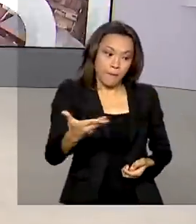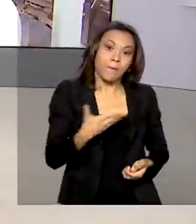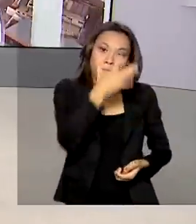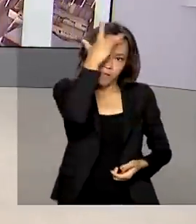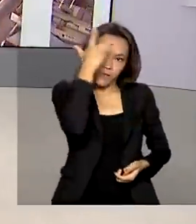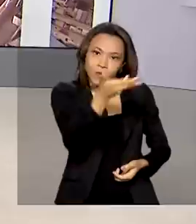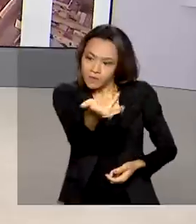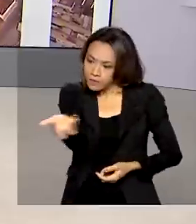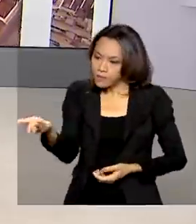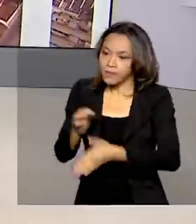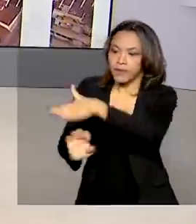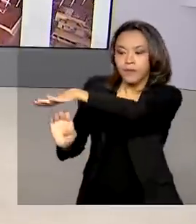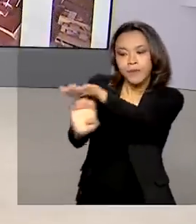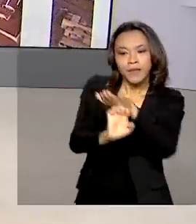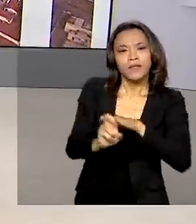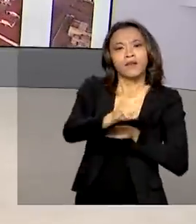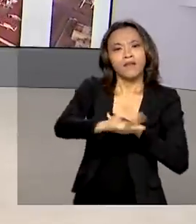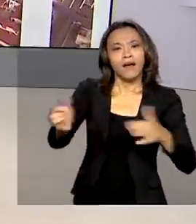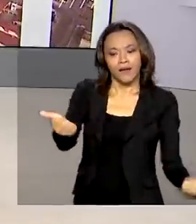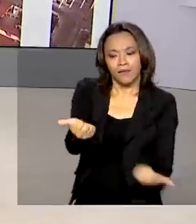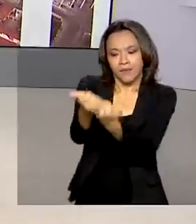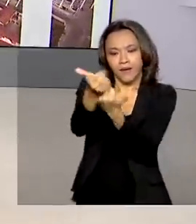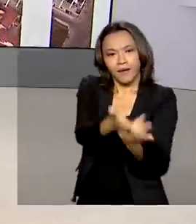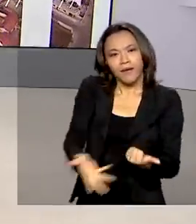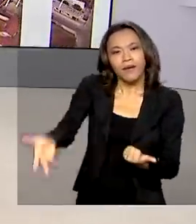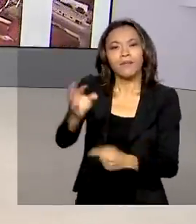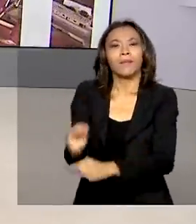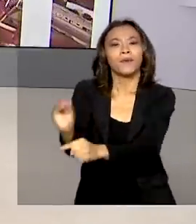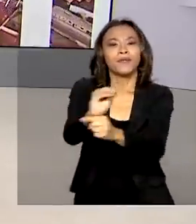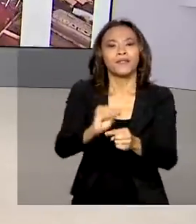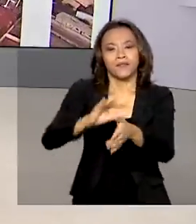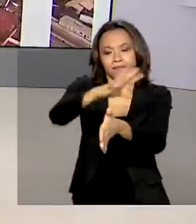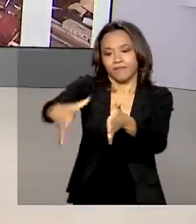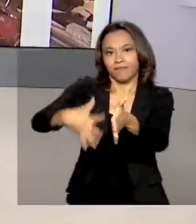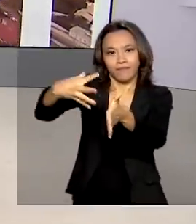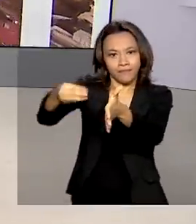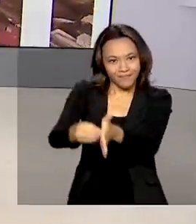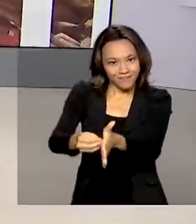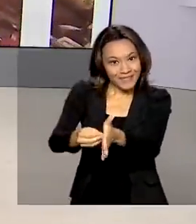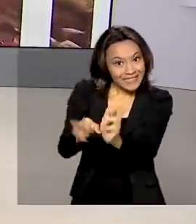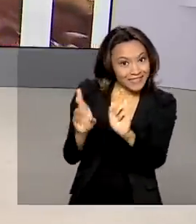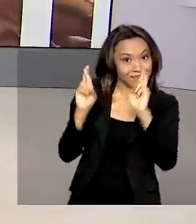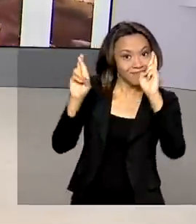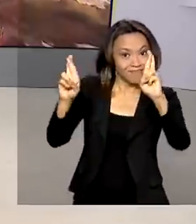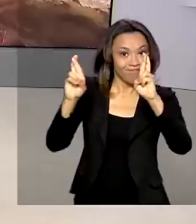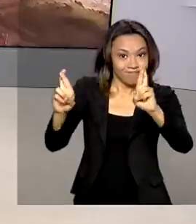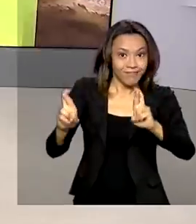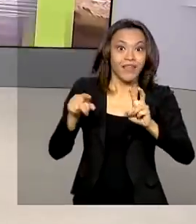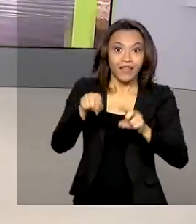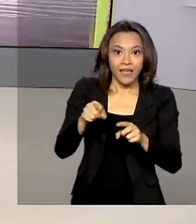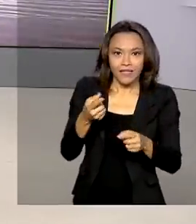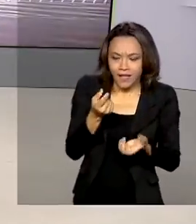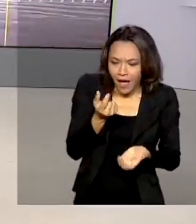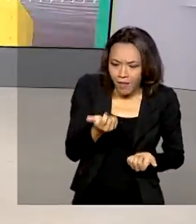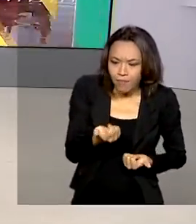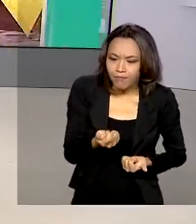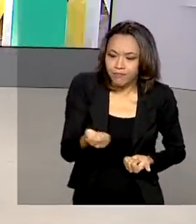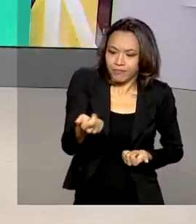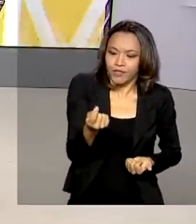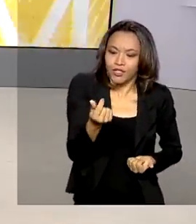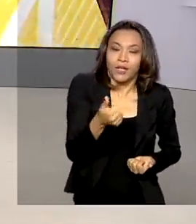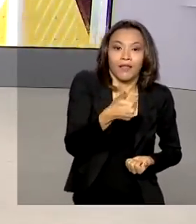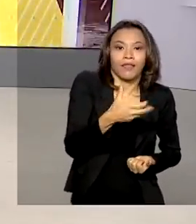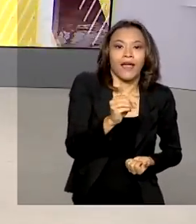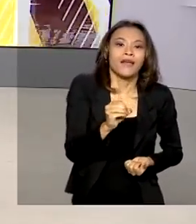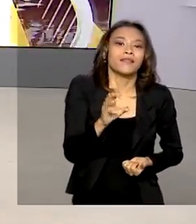estrangeiras vão poder contribuir com a proteção ambiental da Amazônia. A expectativa é que a adoção seja de 10 euros